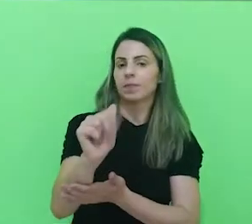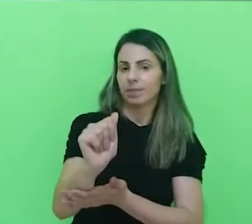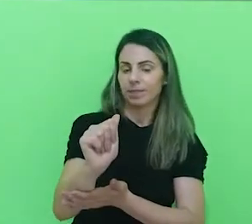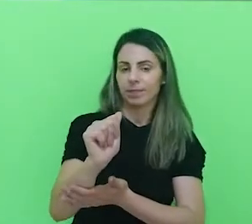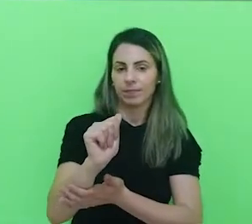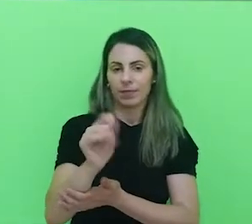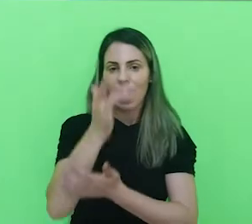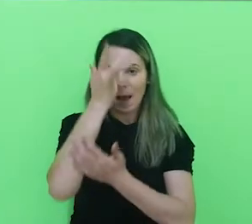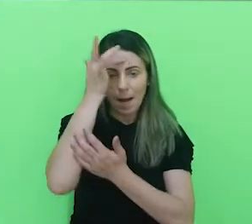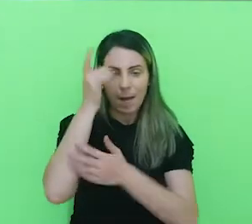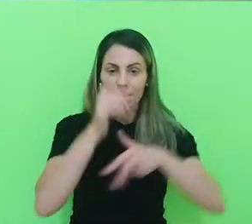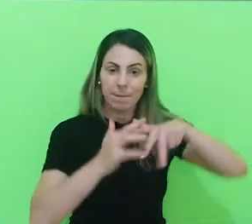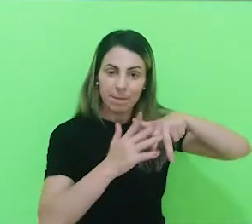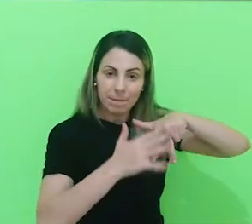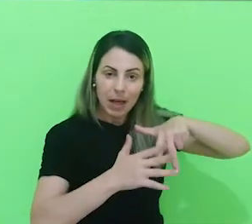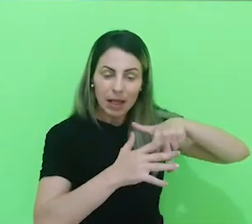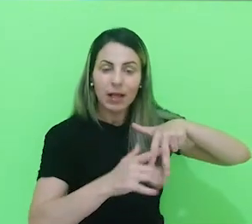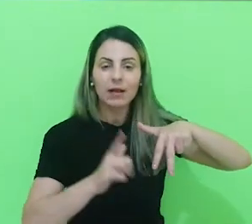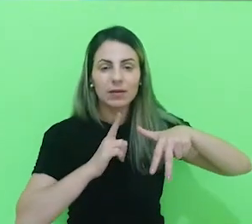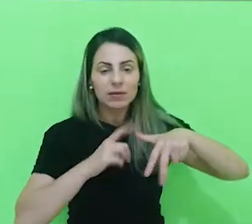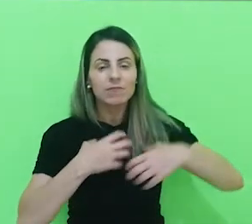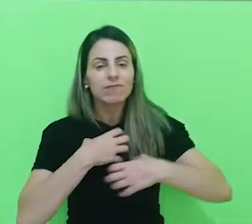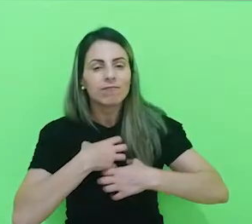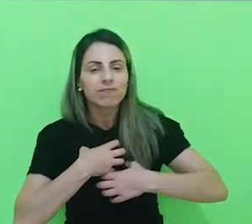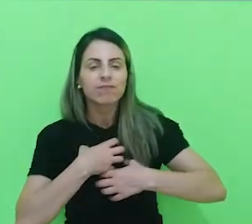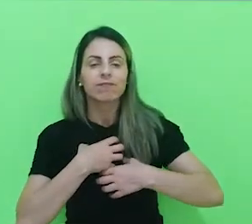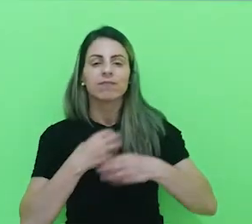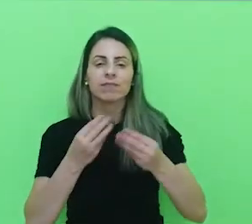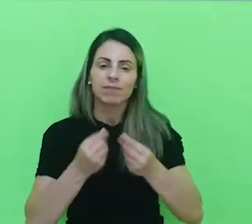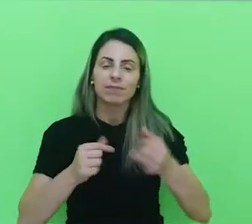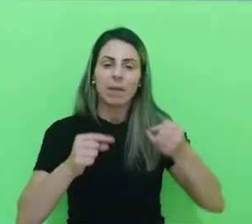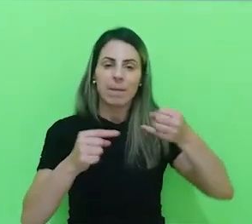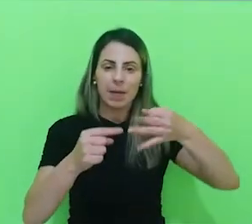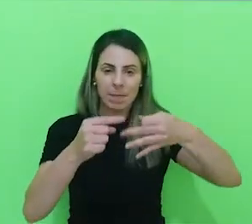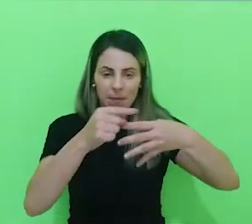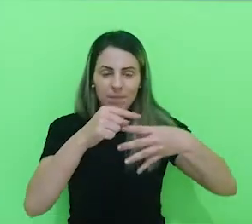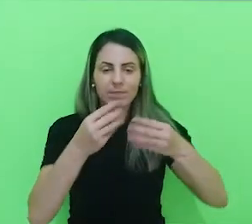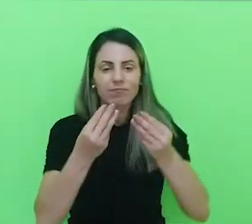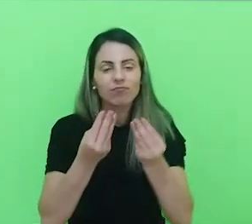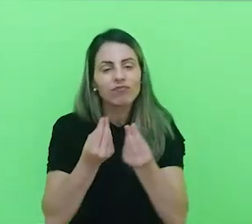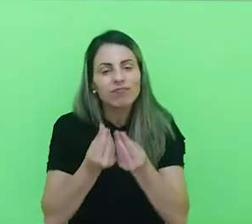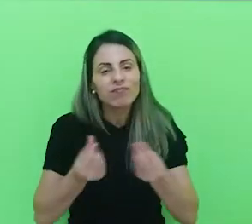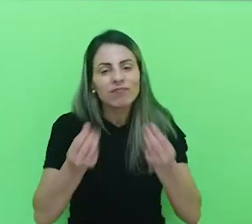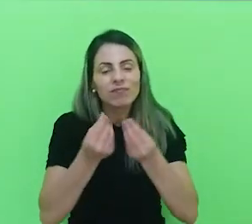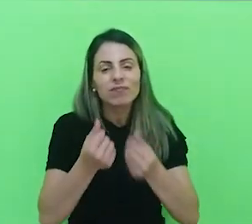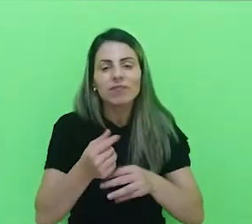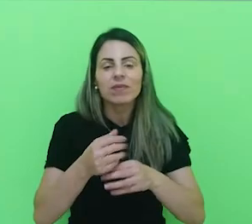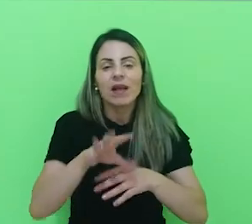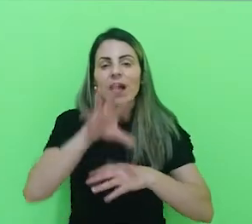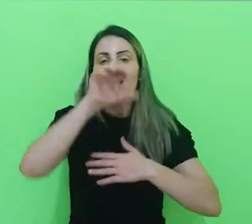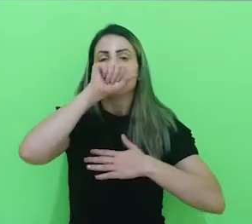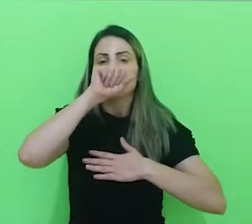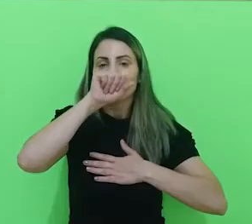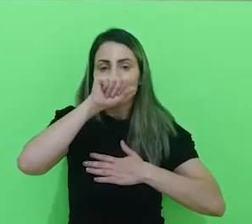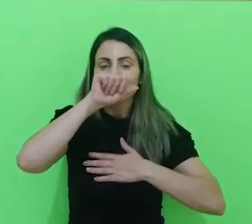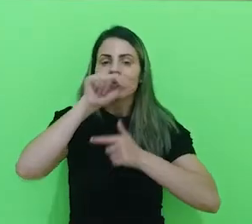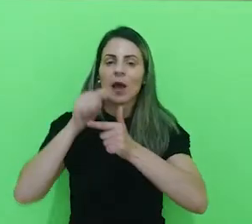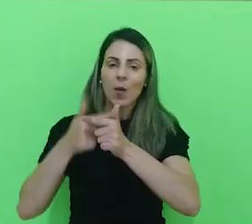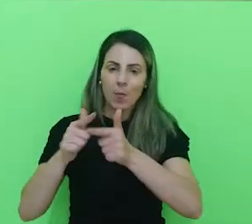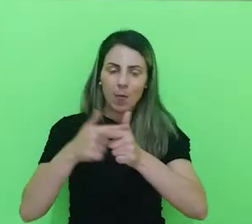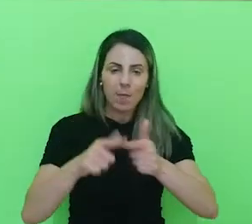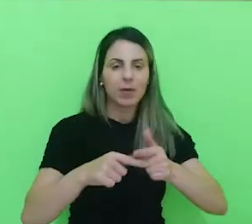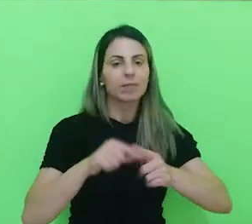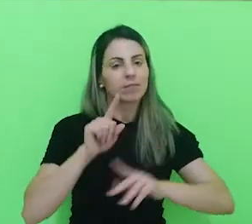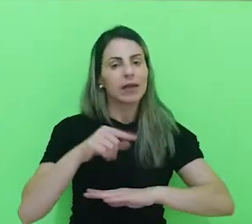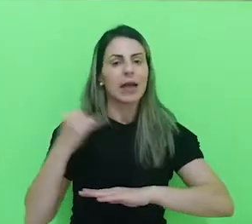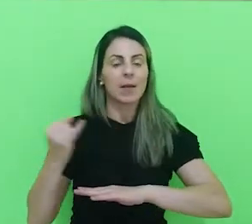possui esses sintomas, eles apresentam uma fragilidade respiratória muito importante e